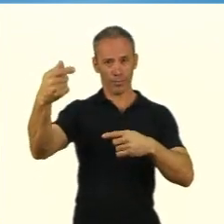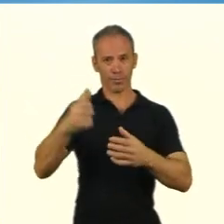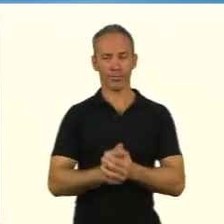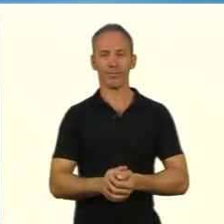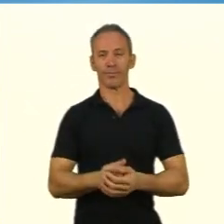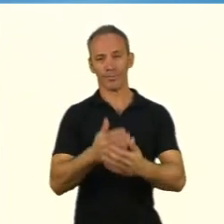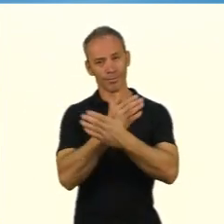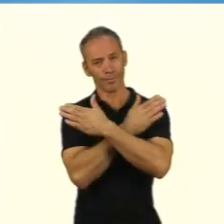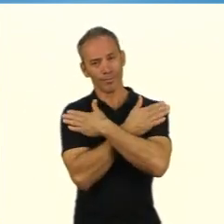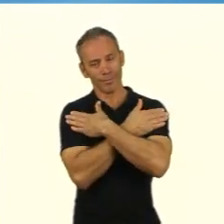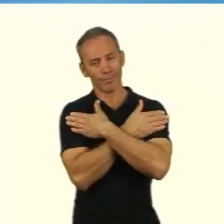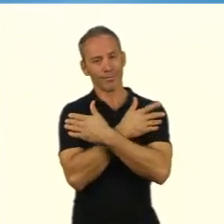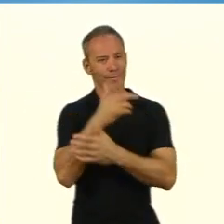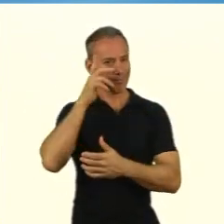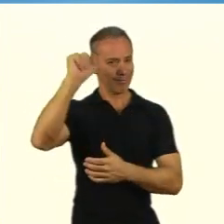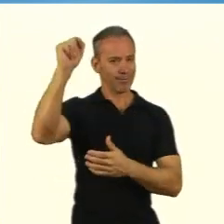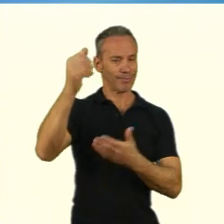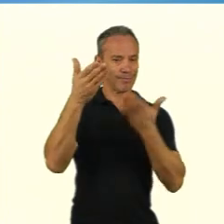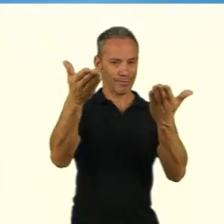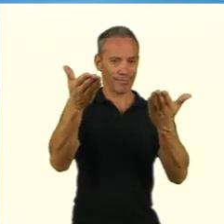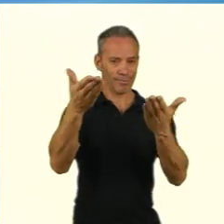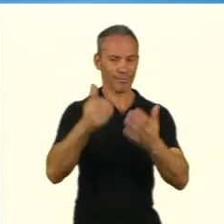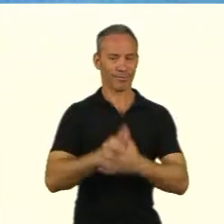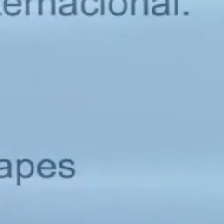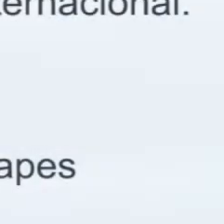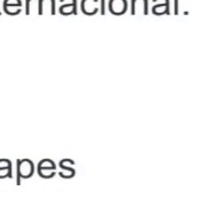um abraço e sucesso a vocês